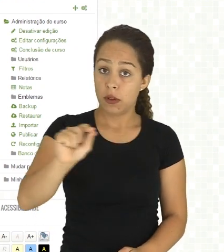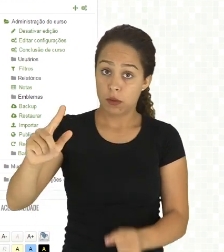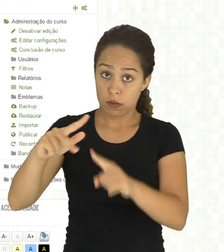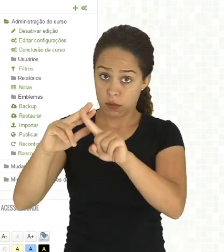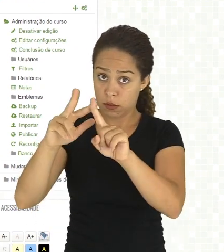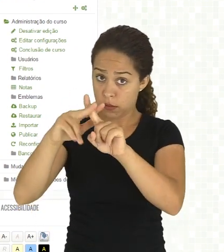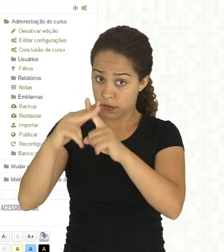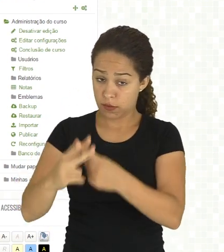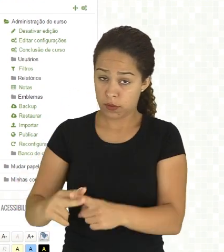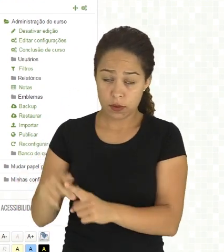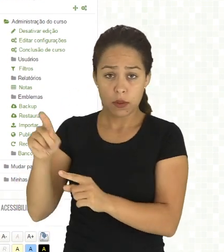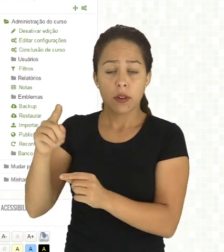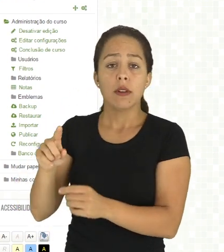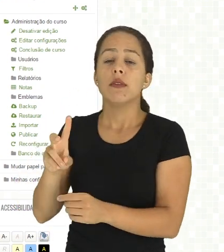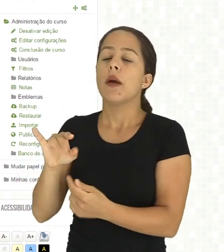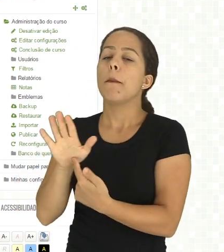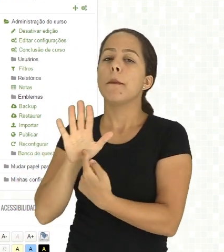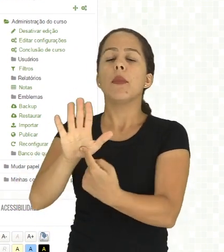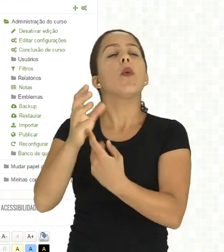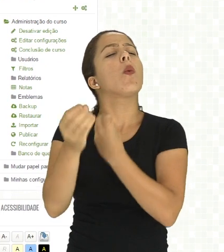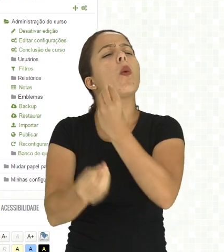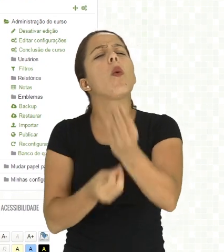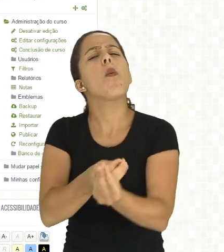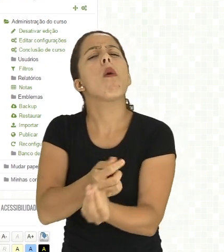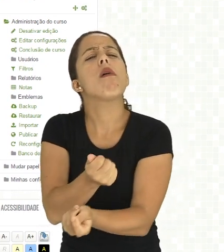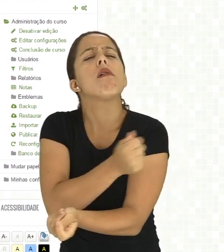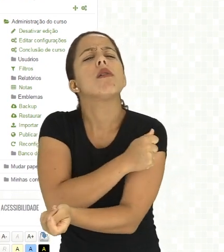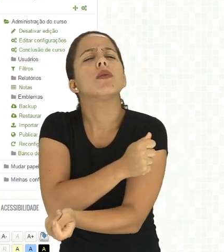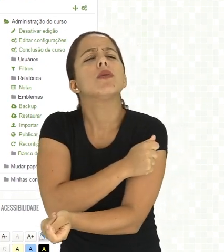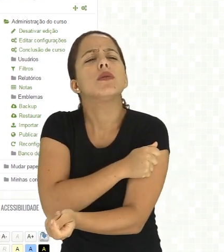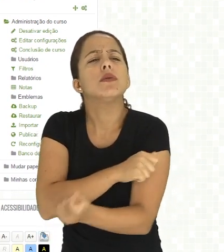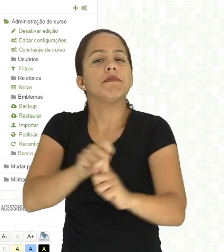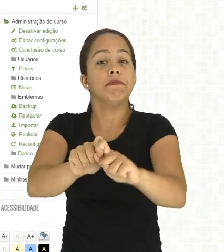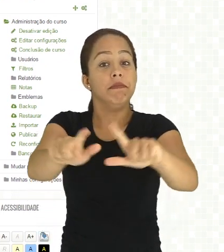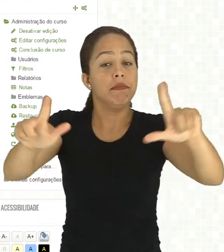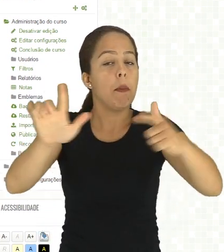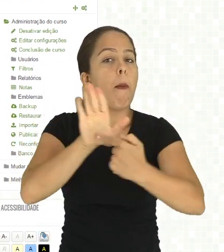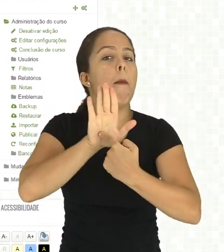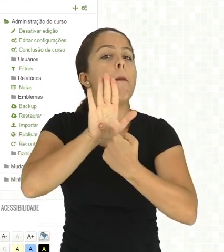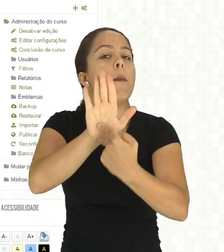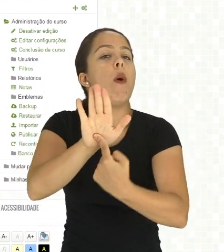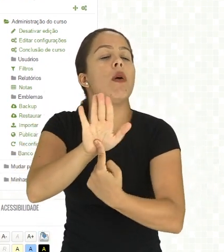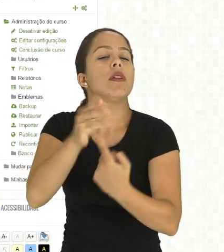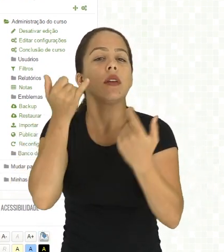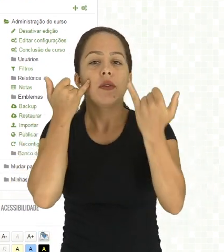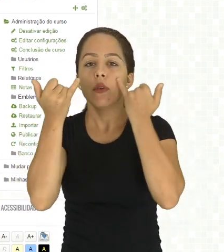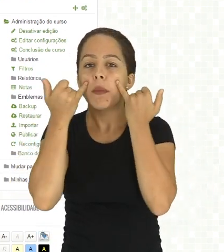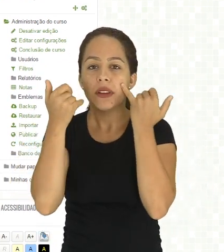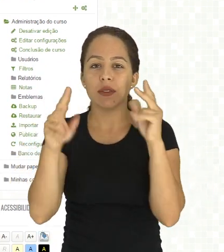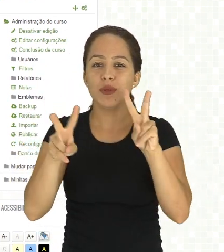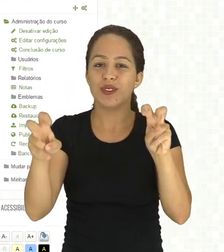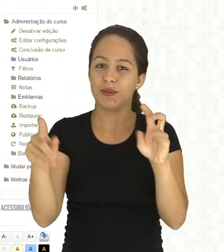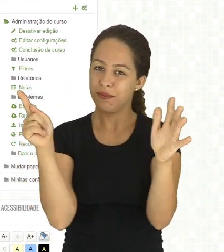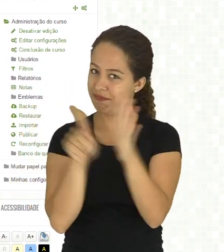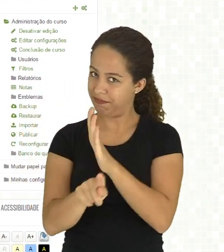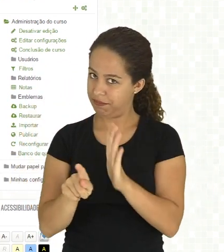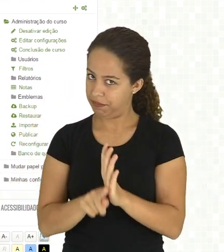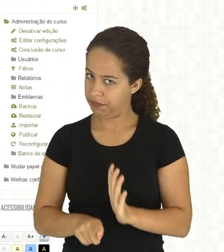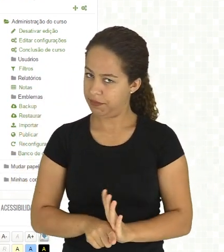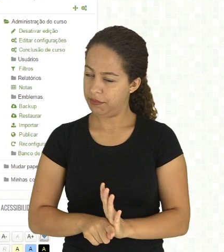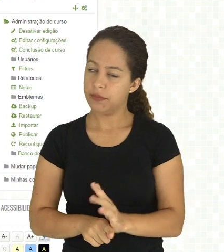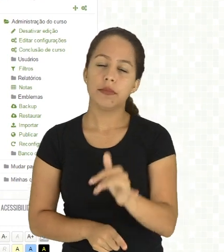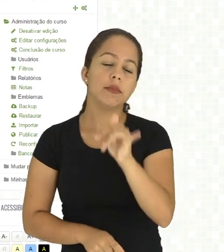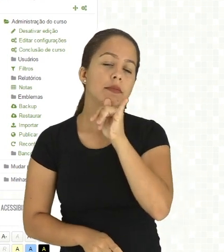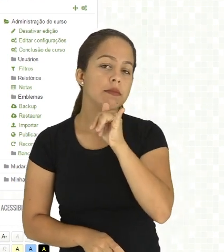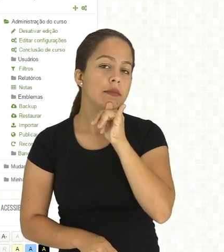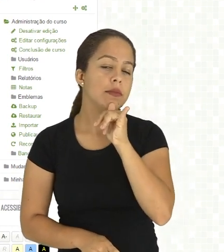Em opções de revisão, aparece em que momento o aluno vai receber informações relacionadas ao questionário.